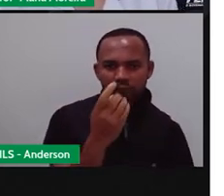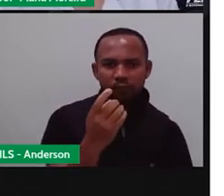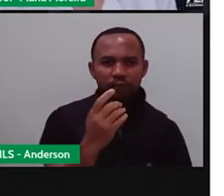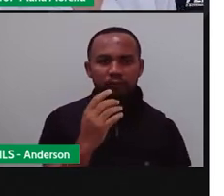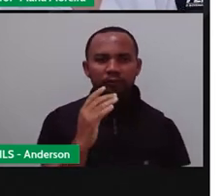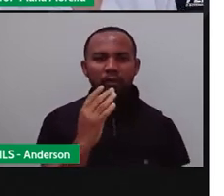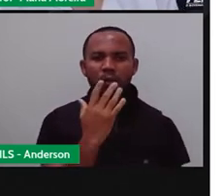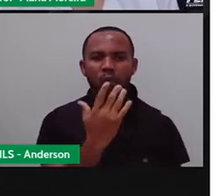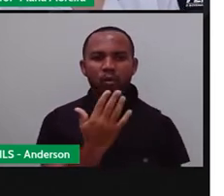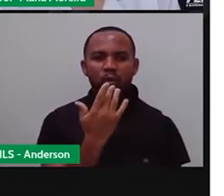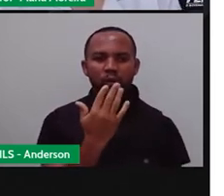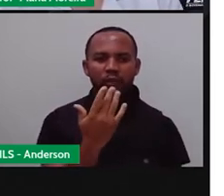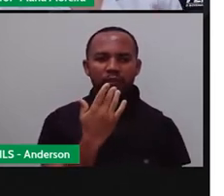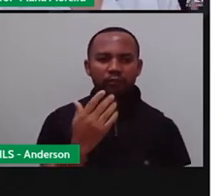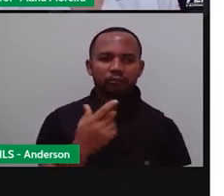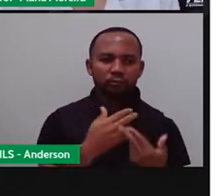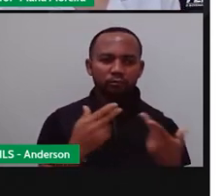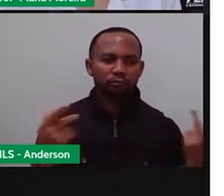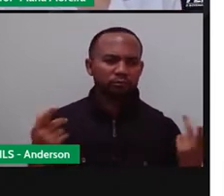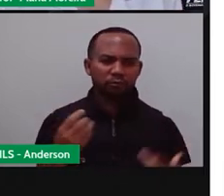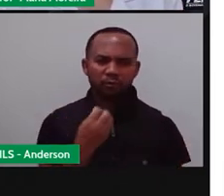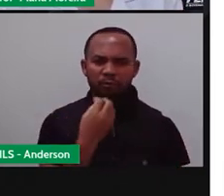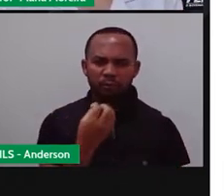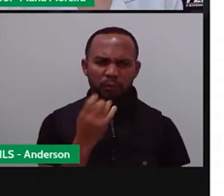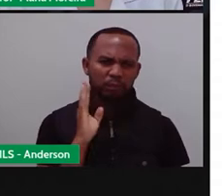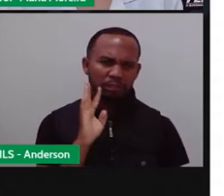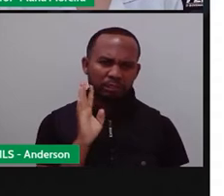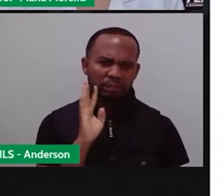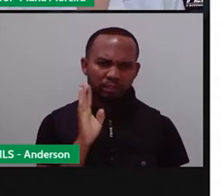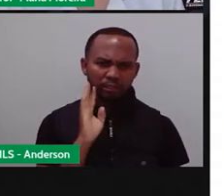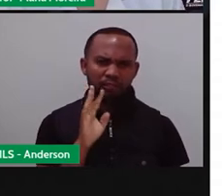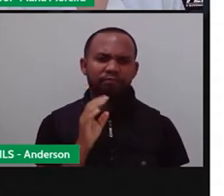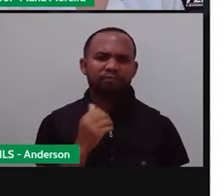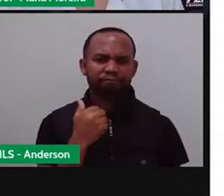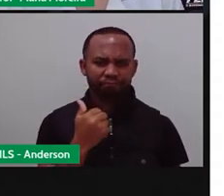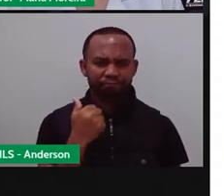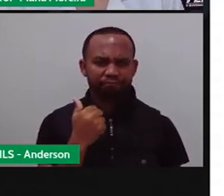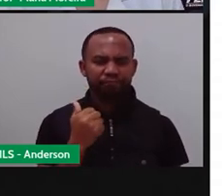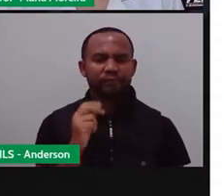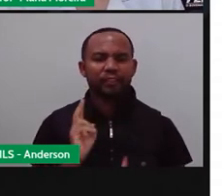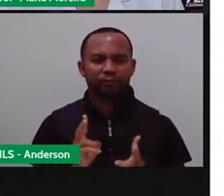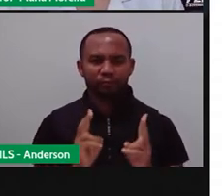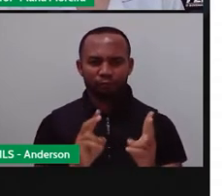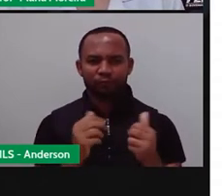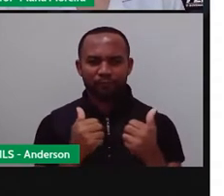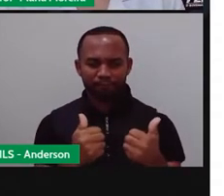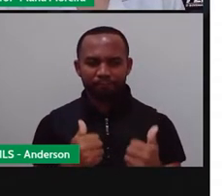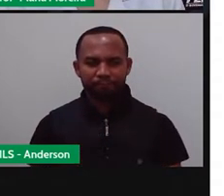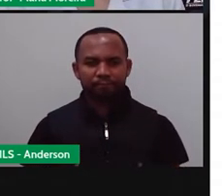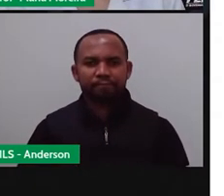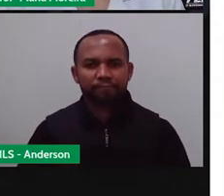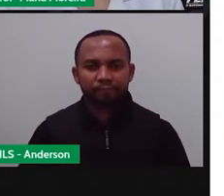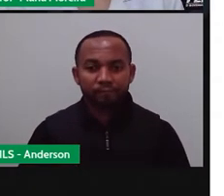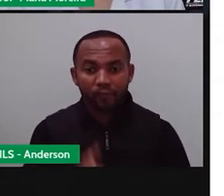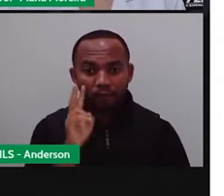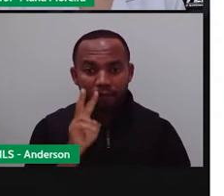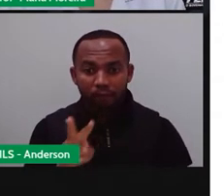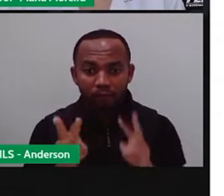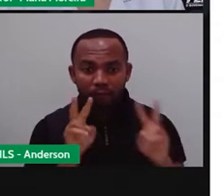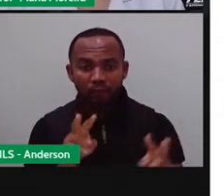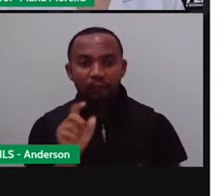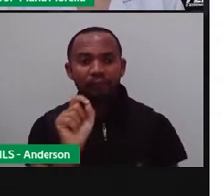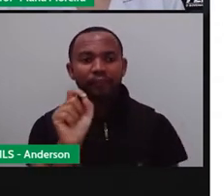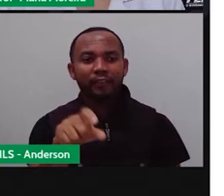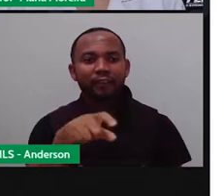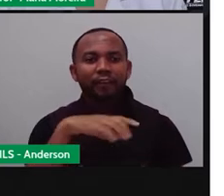Tudo muito colorido, tudo muito estampado, não é isso? Vamos continuar. Olha, e esse outro